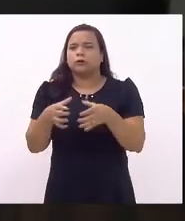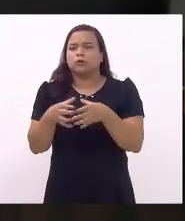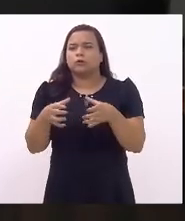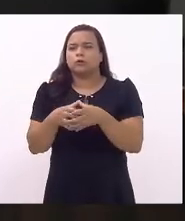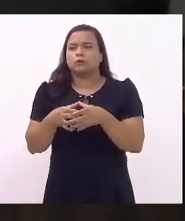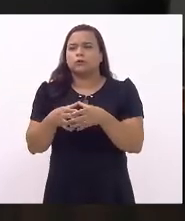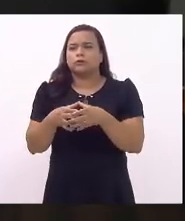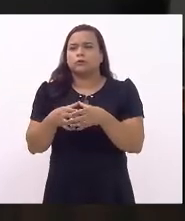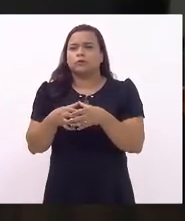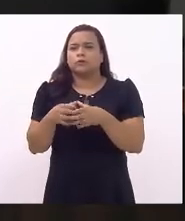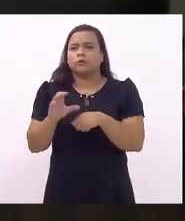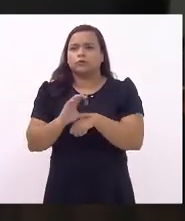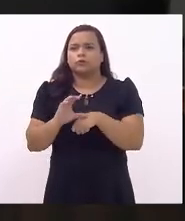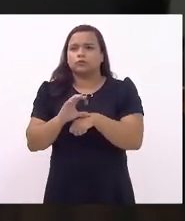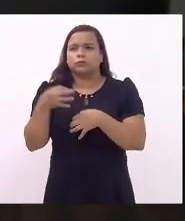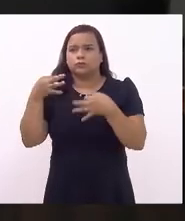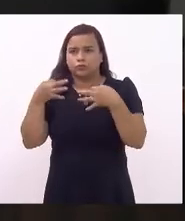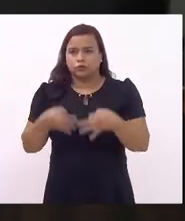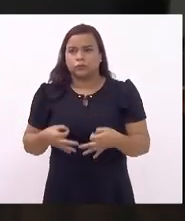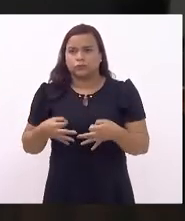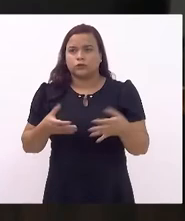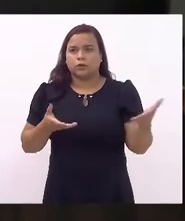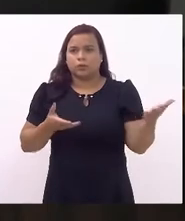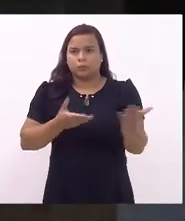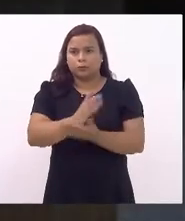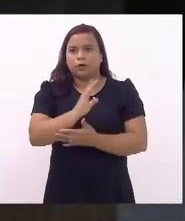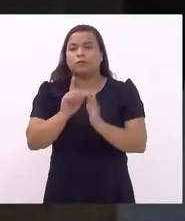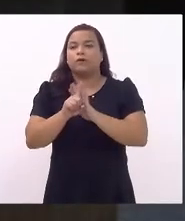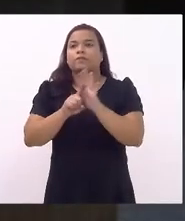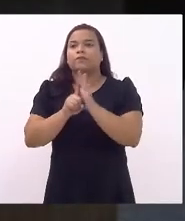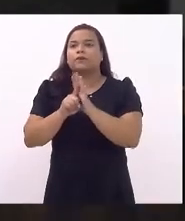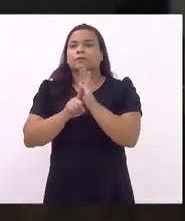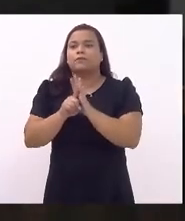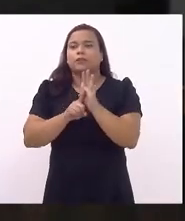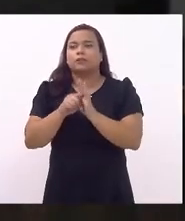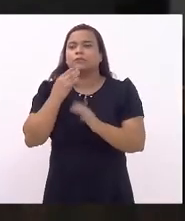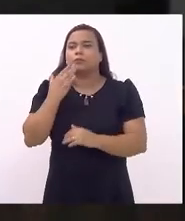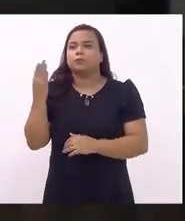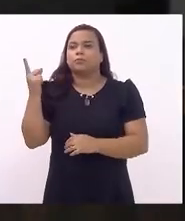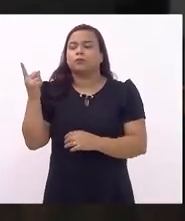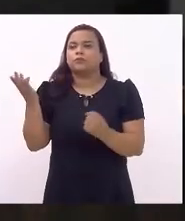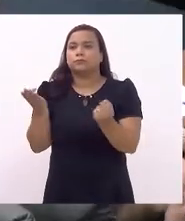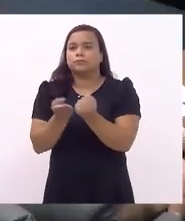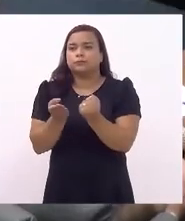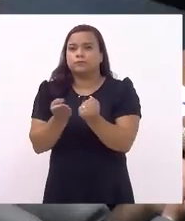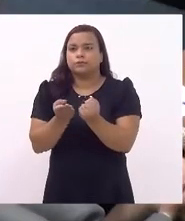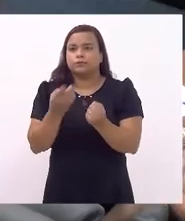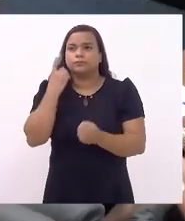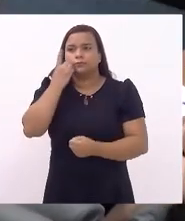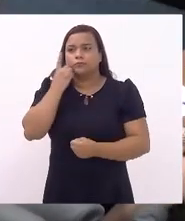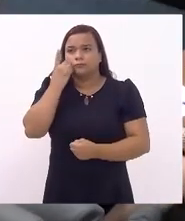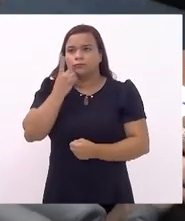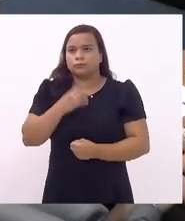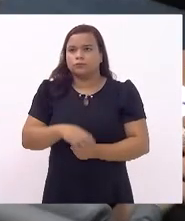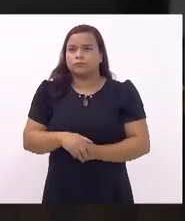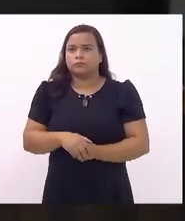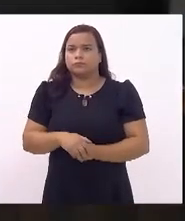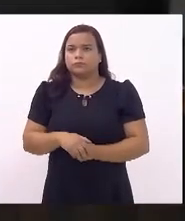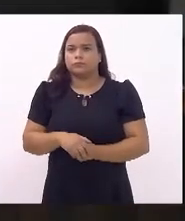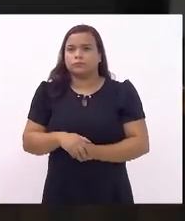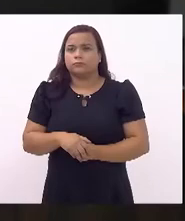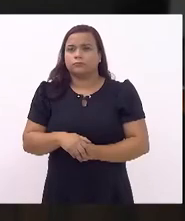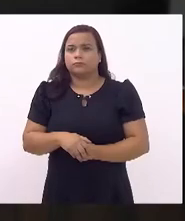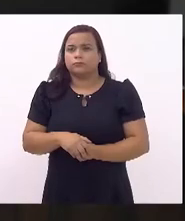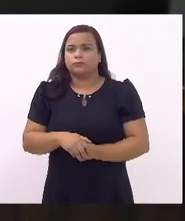Constituição de Justiça. Verificação. Se os que aprovam, gente está aprovado, verificação pedida pelo deputado Samuel. Para orientar também, pode... Pelo Partido